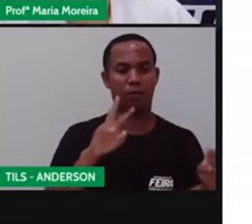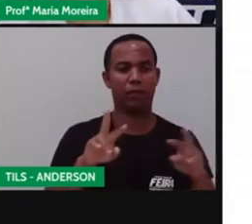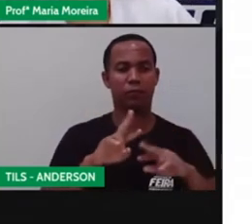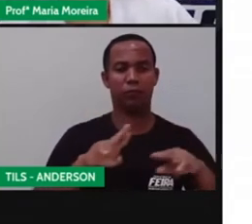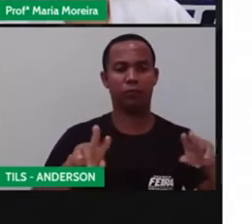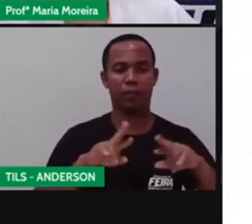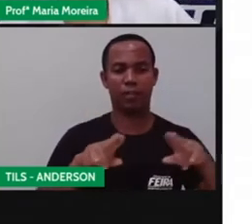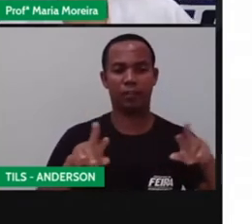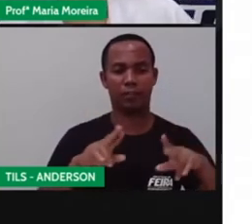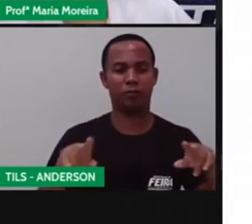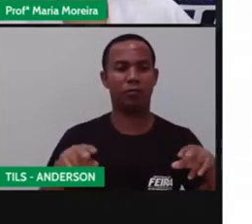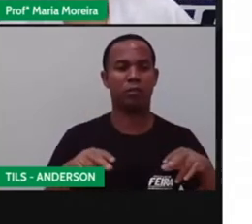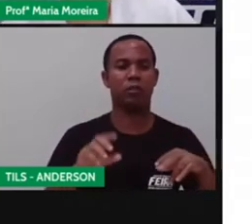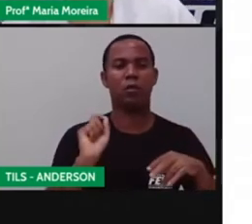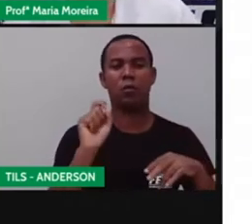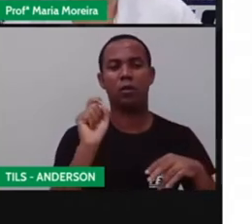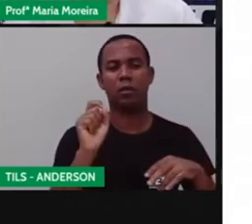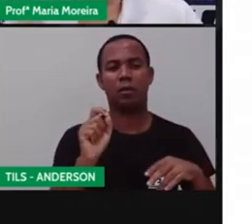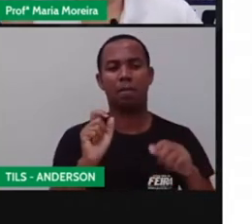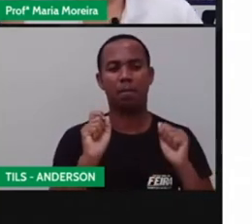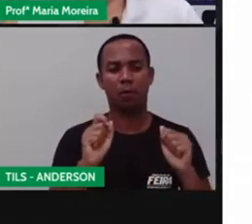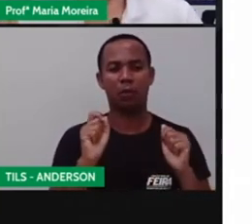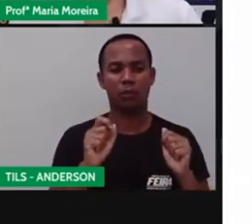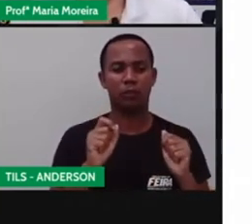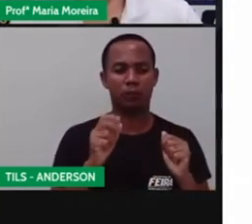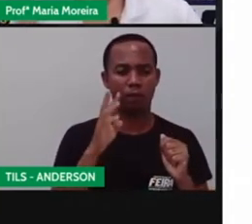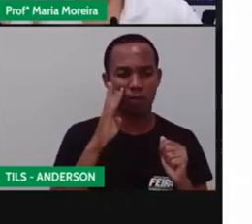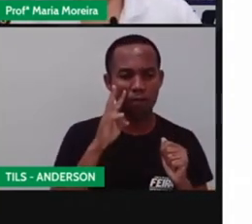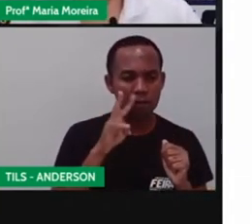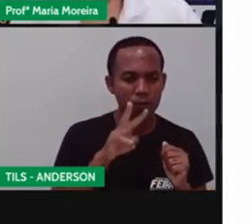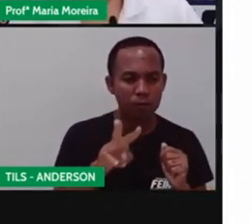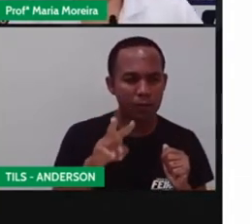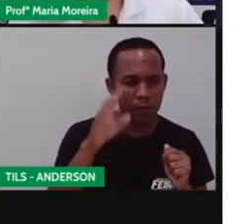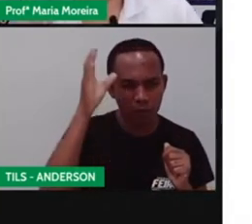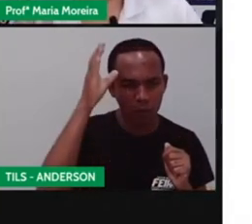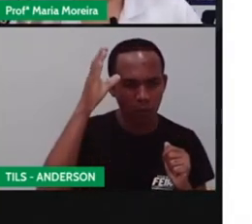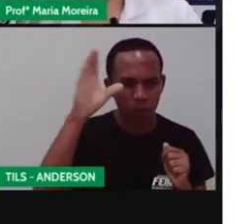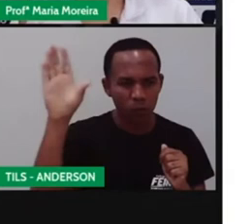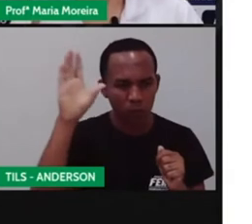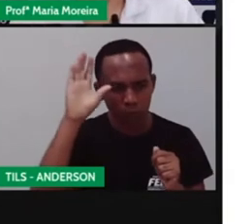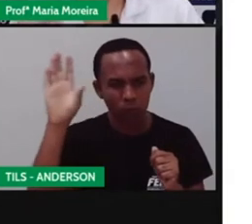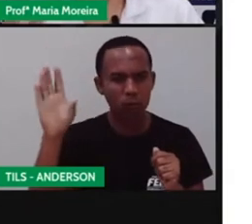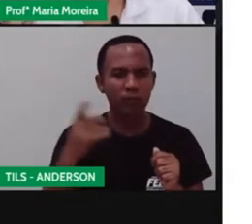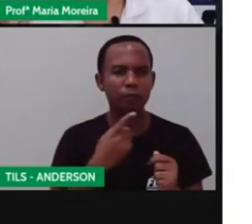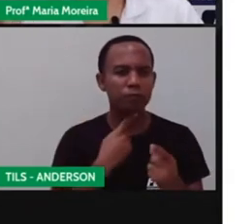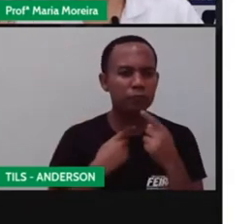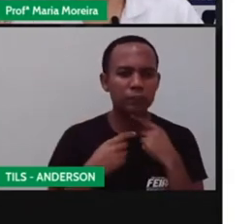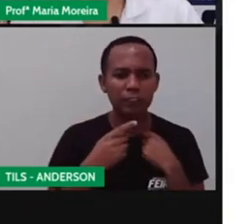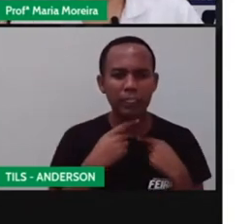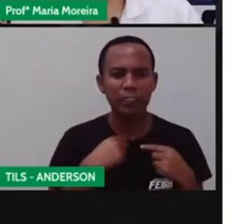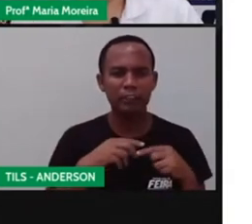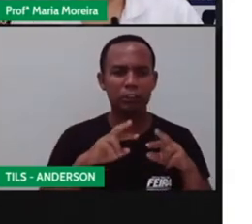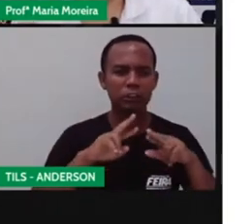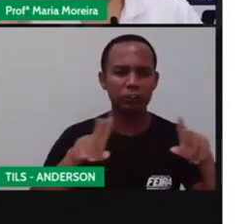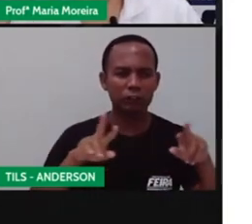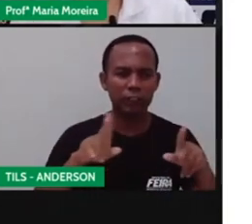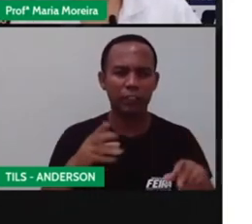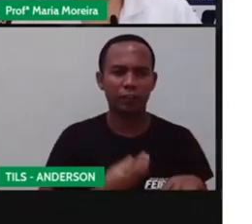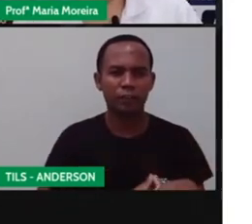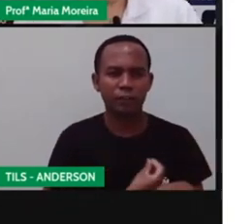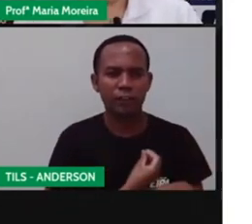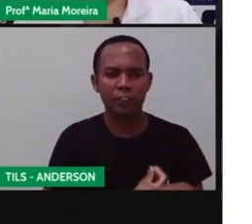nos permite o quê? Percorrer culturas, estilos, modos de vida,